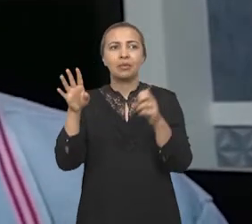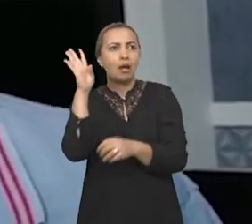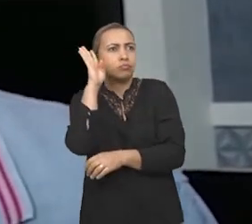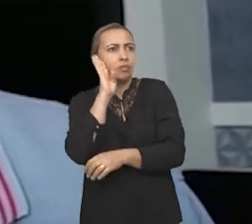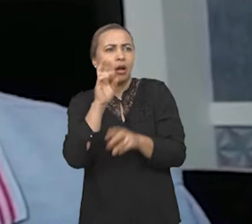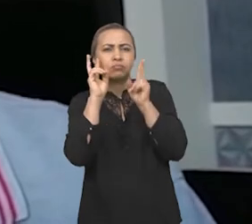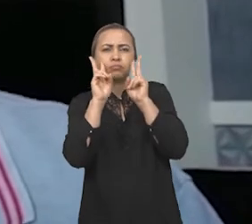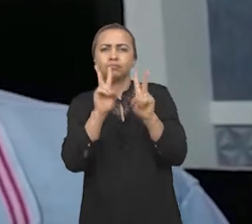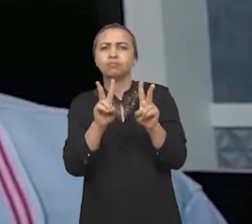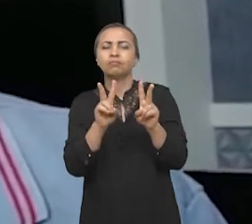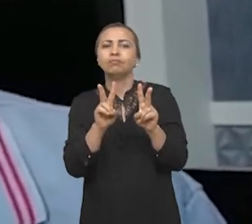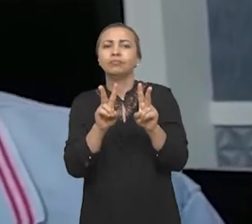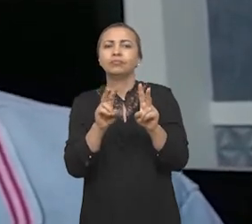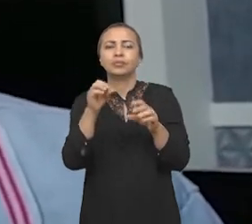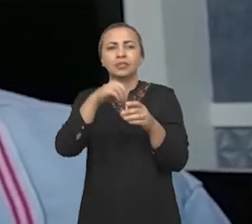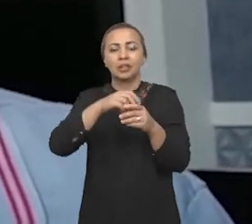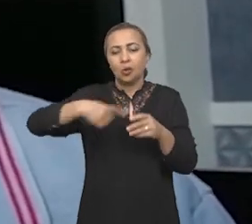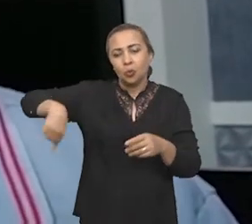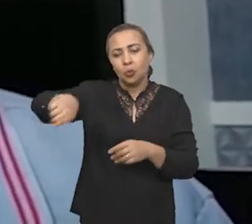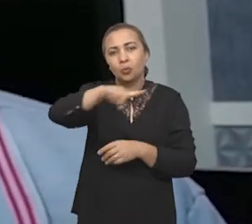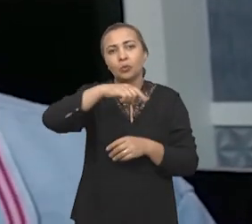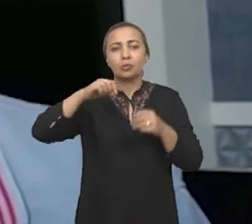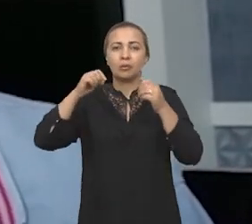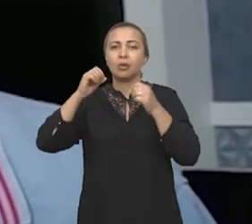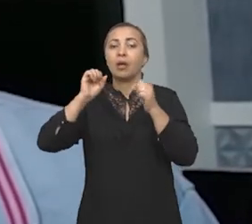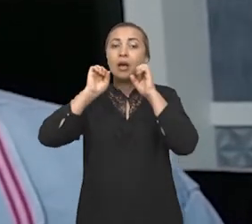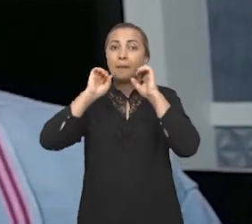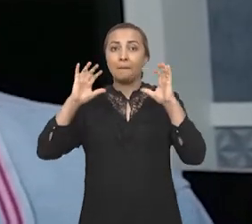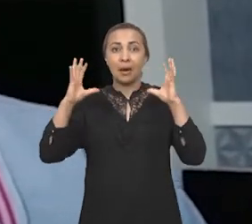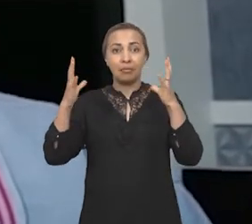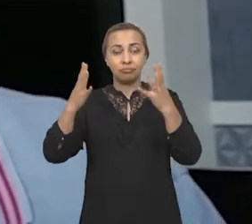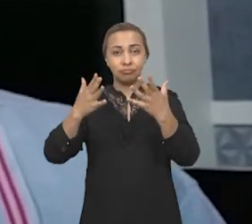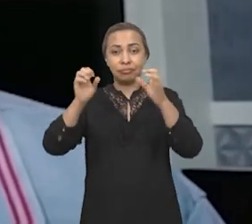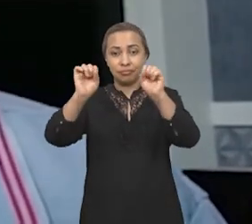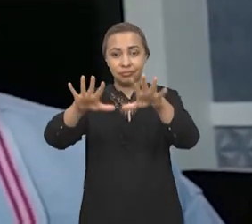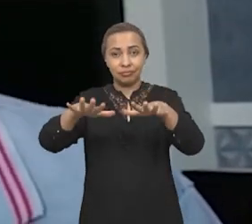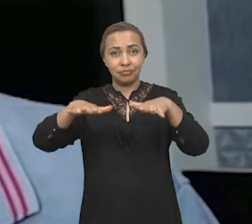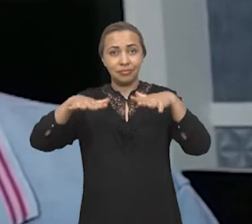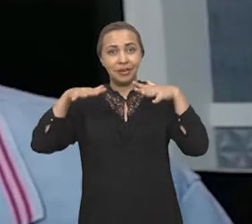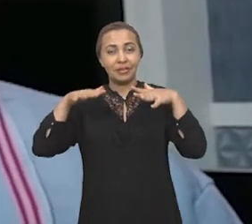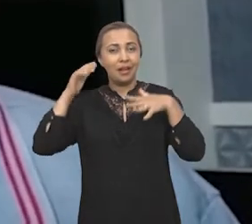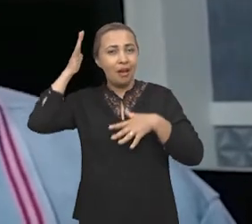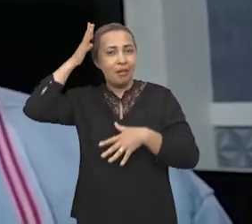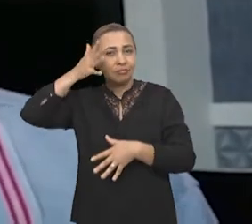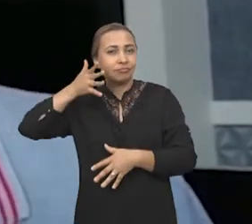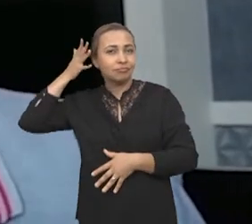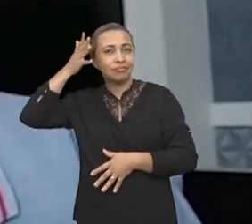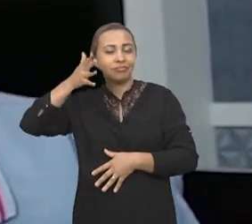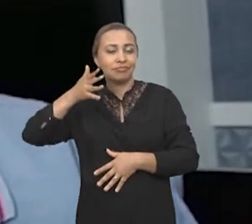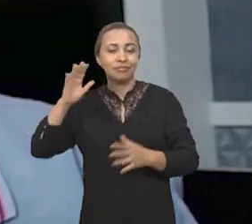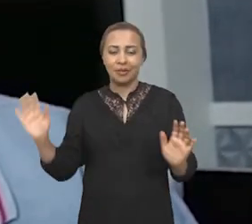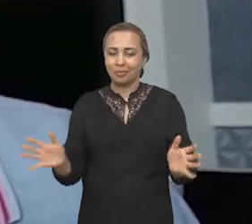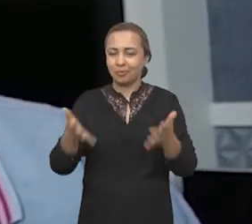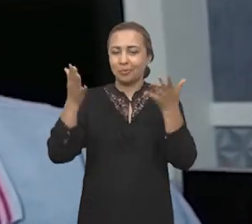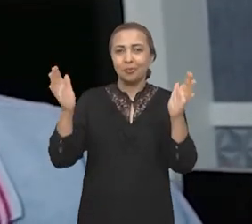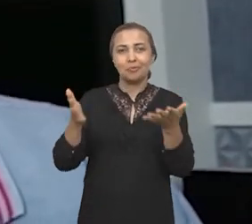interessantíssimo dentro do ciclo de palestras que aparecem lá no que surgem, que promovem lá no